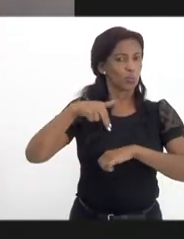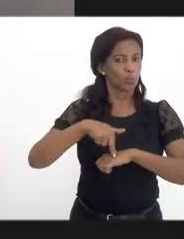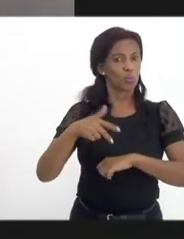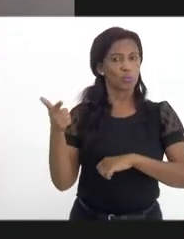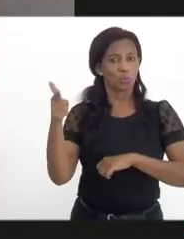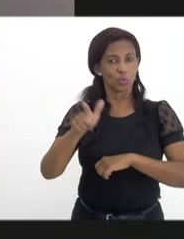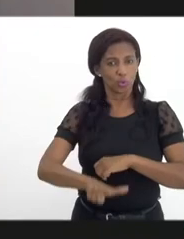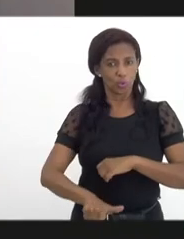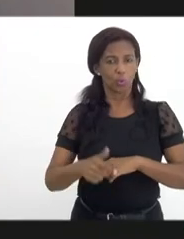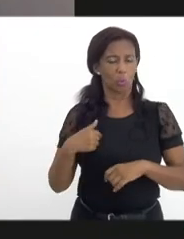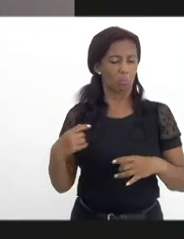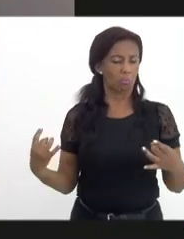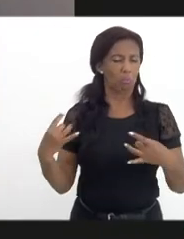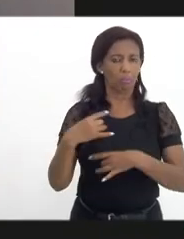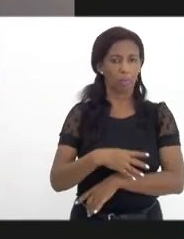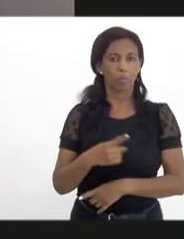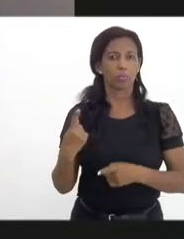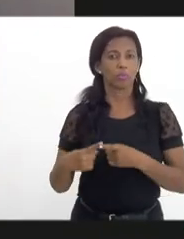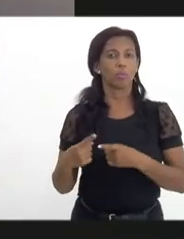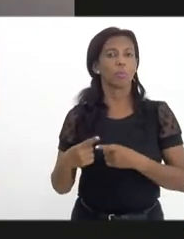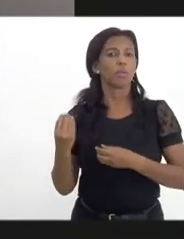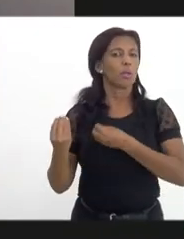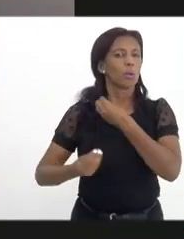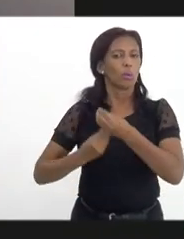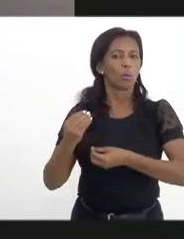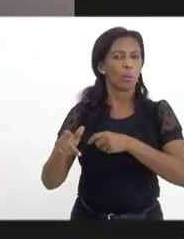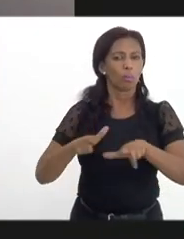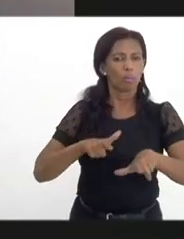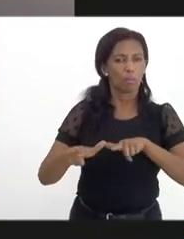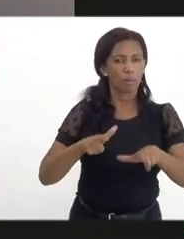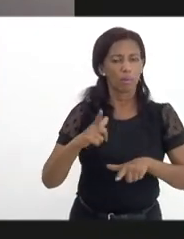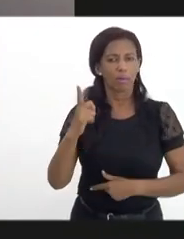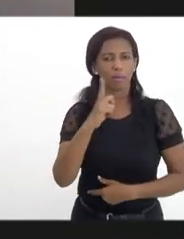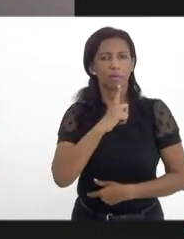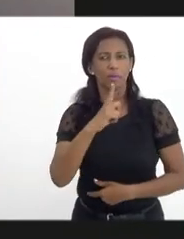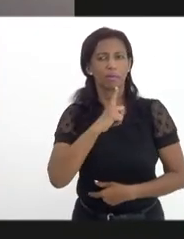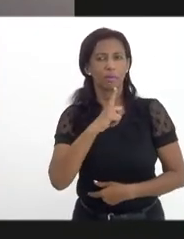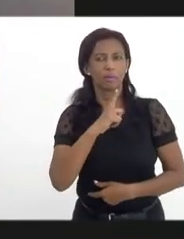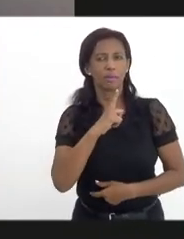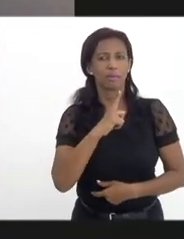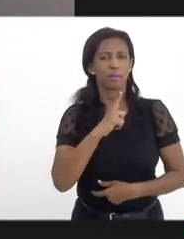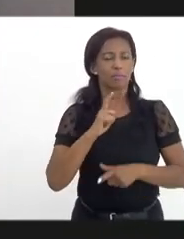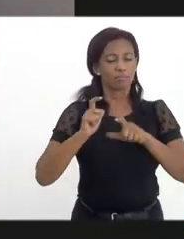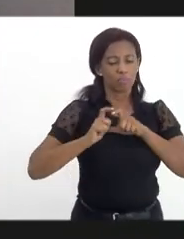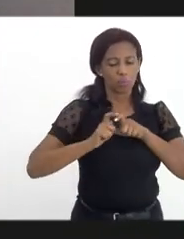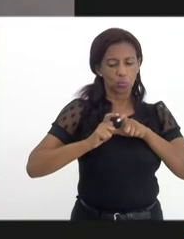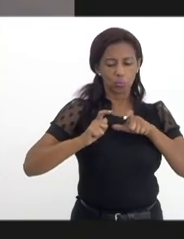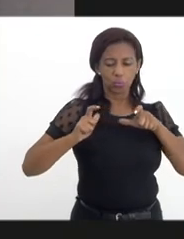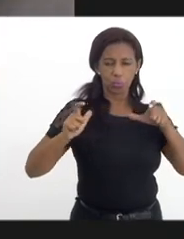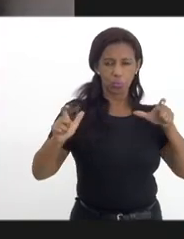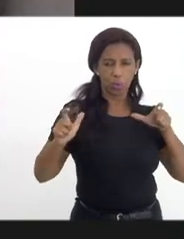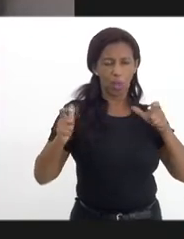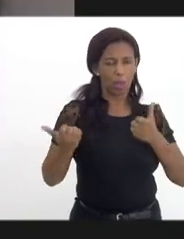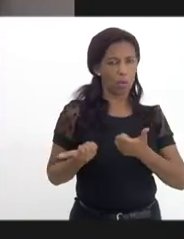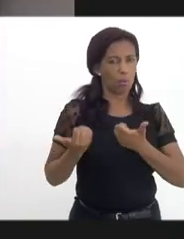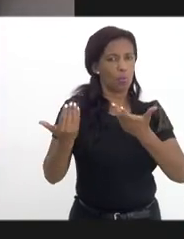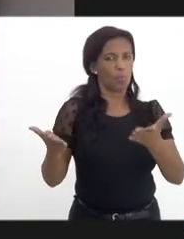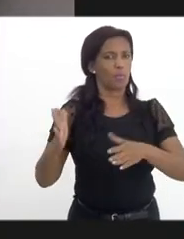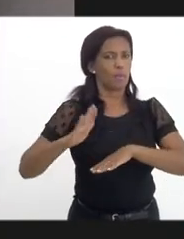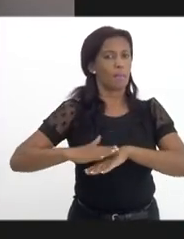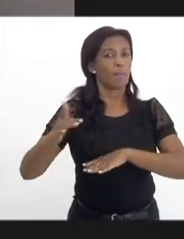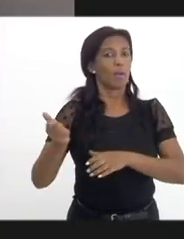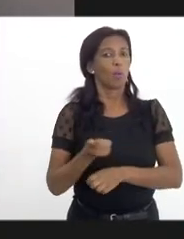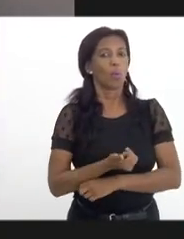a gente se coloca à disposição porque, como missão, a gente tem a expandir, ofertar a maior